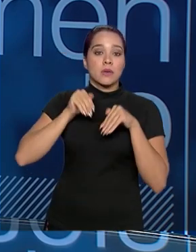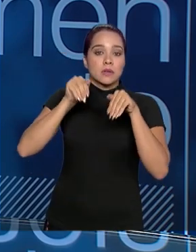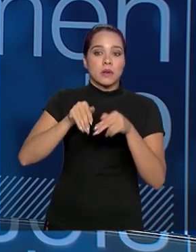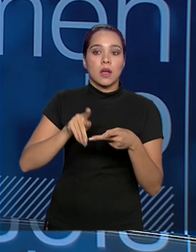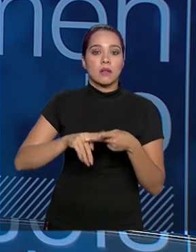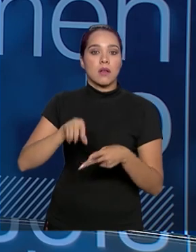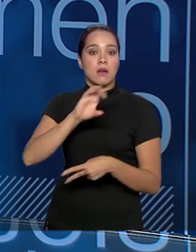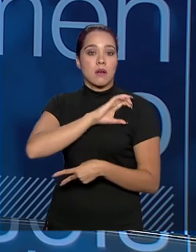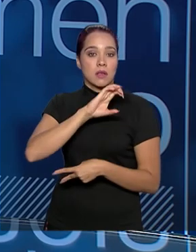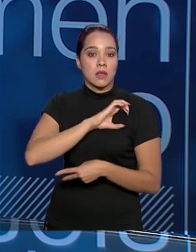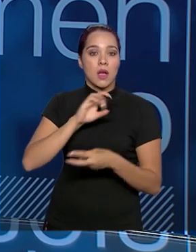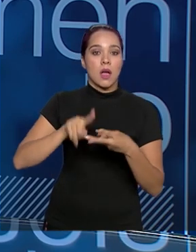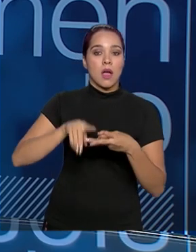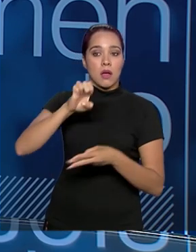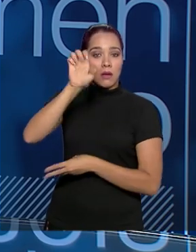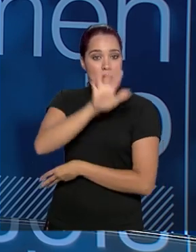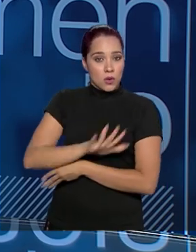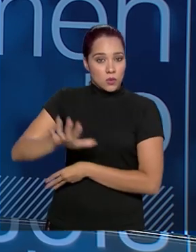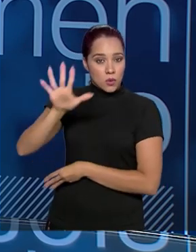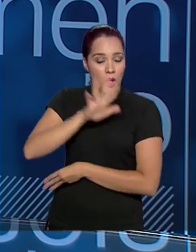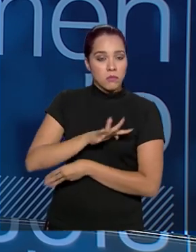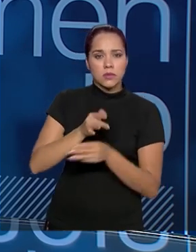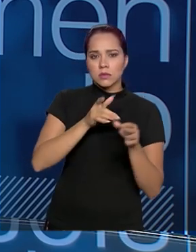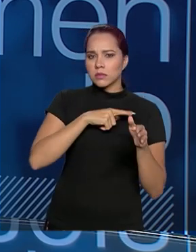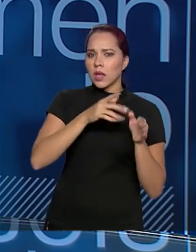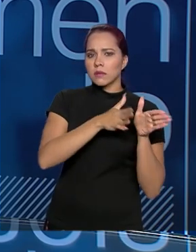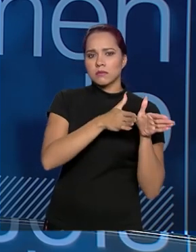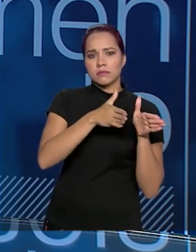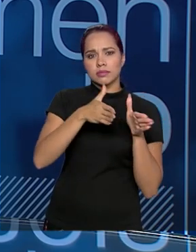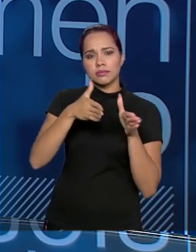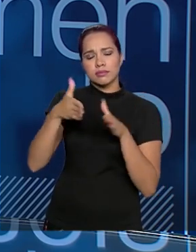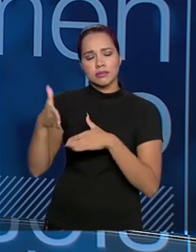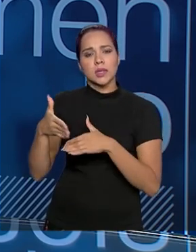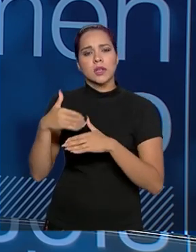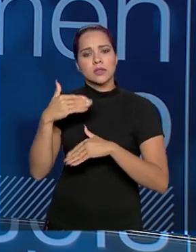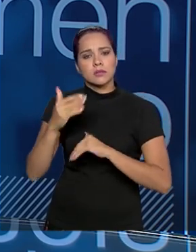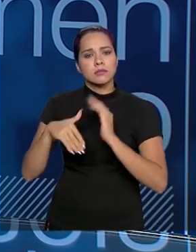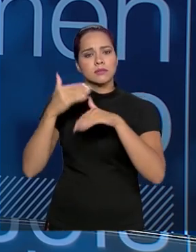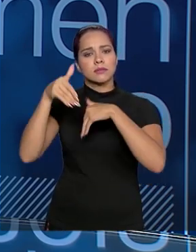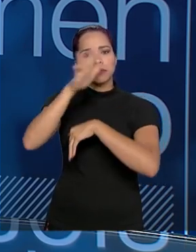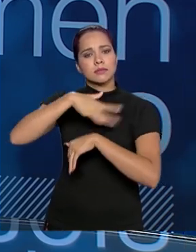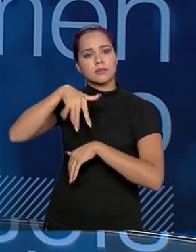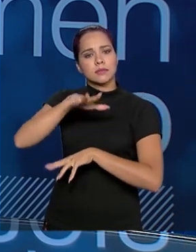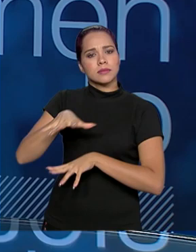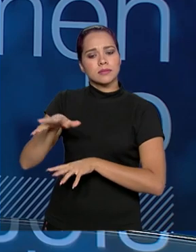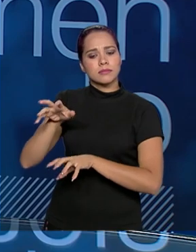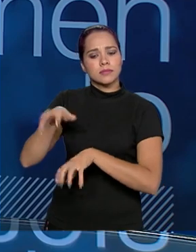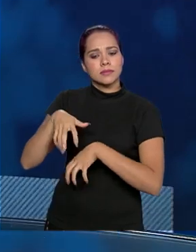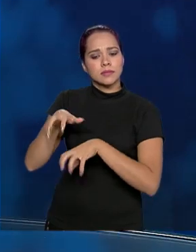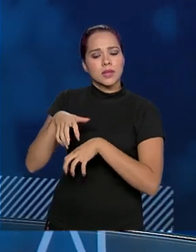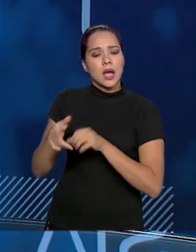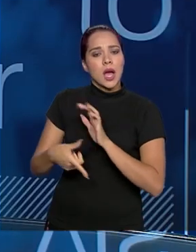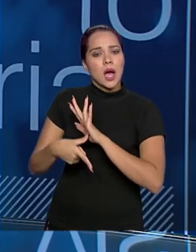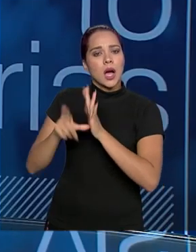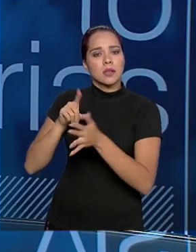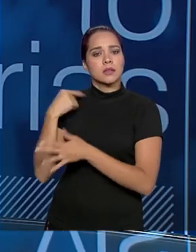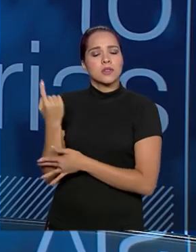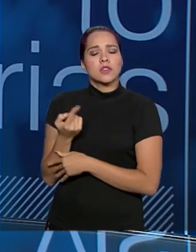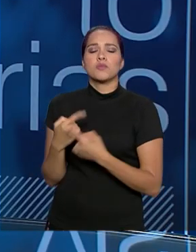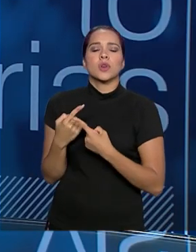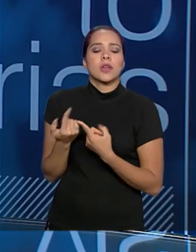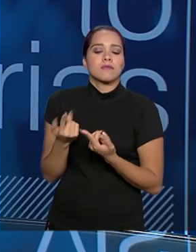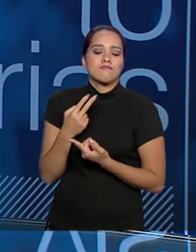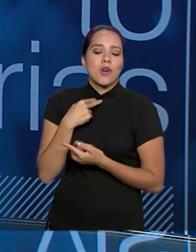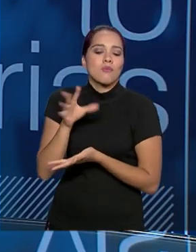Canadá, Europa como um todo, passou pelo processo de avanço na área de mineração antes da gente. Por que a gente não pode